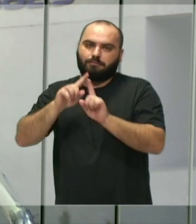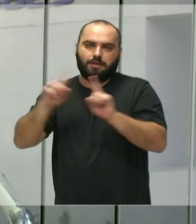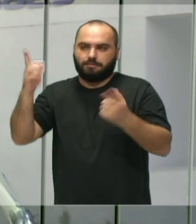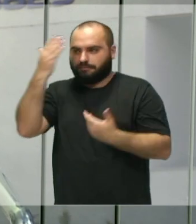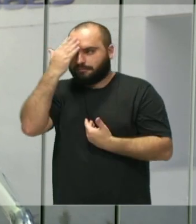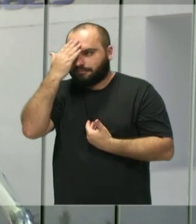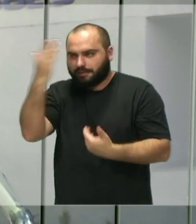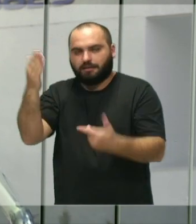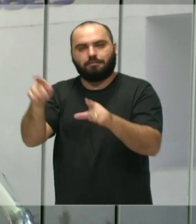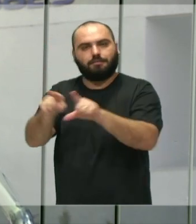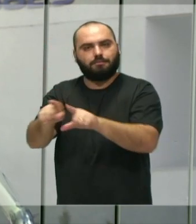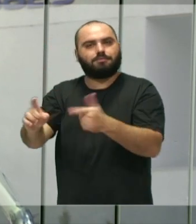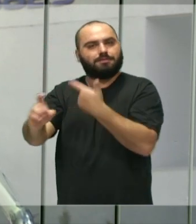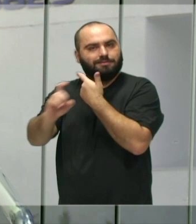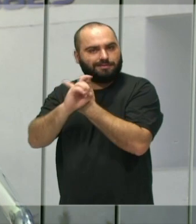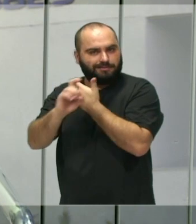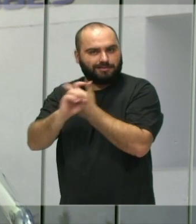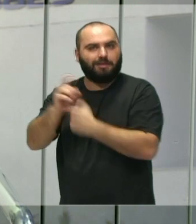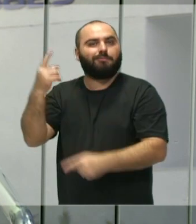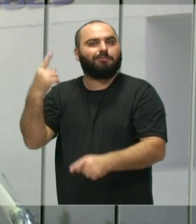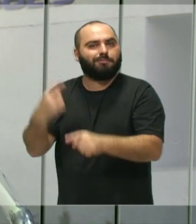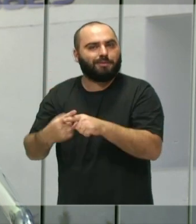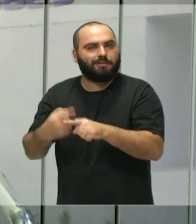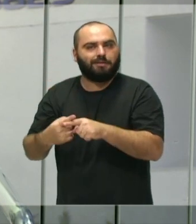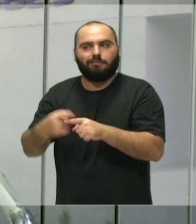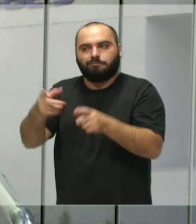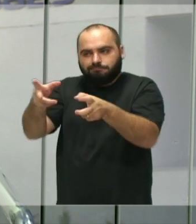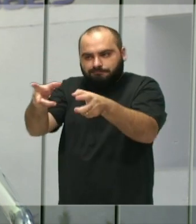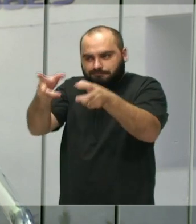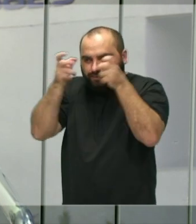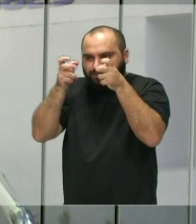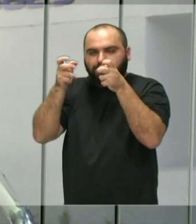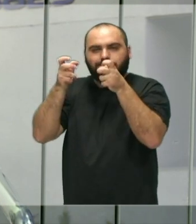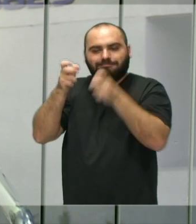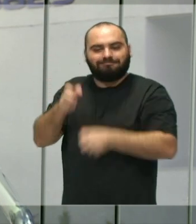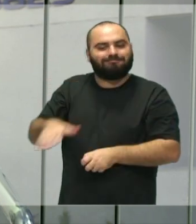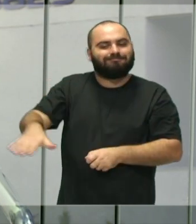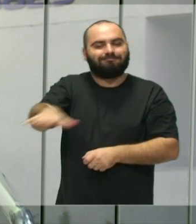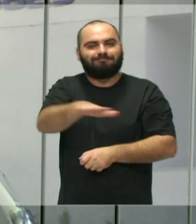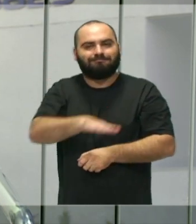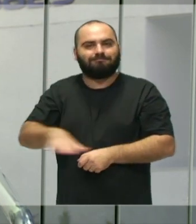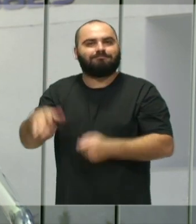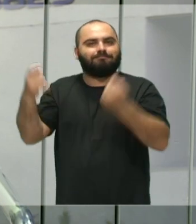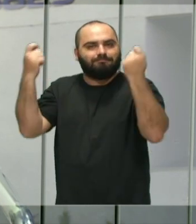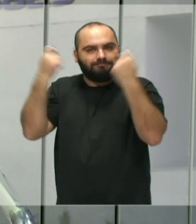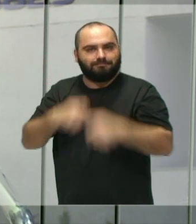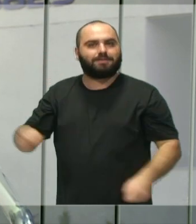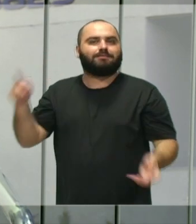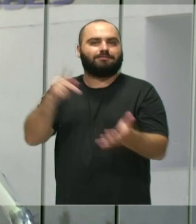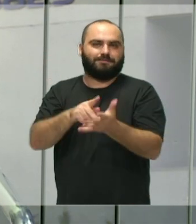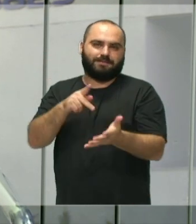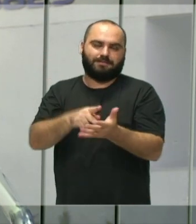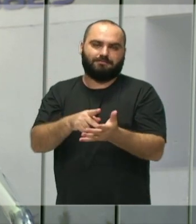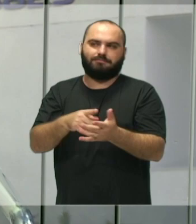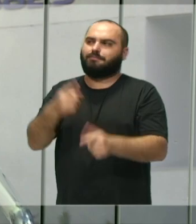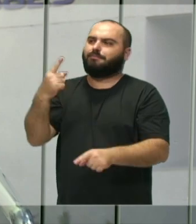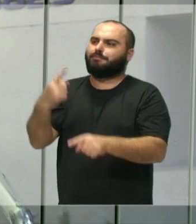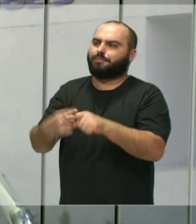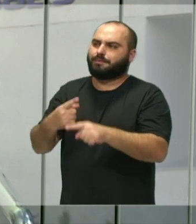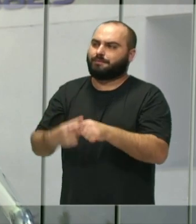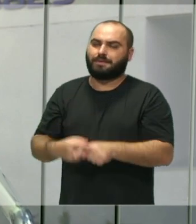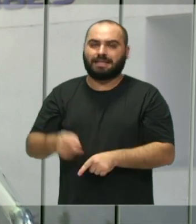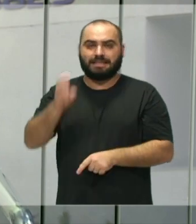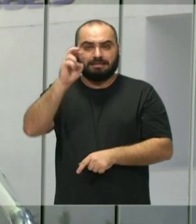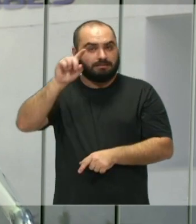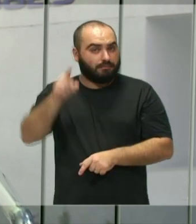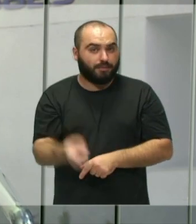também o executivo, claro, por perceber, por se sensibilizar com essa causa e com a necessidade, porque 5.000 animais